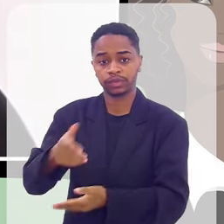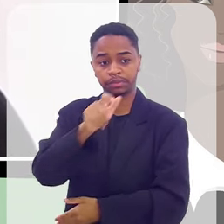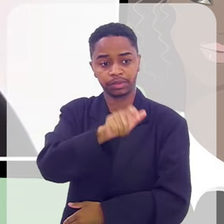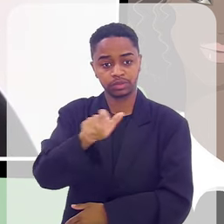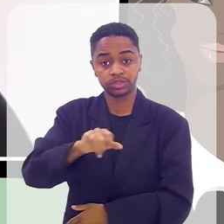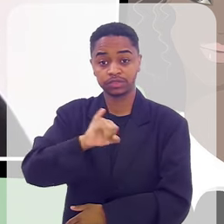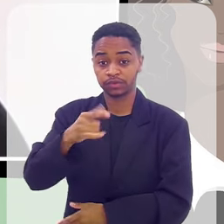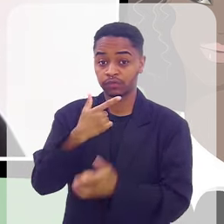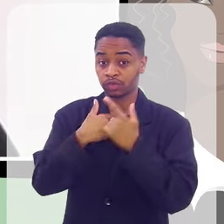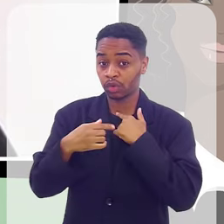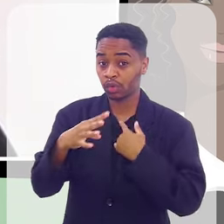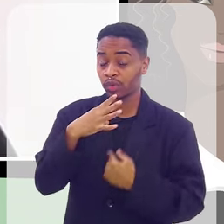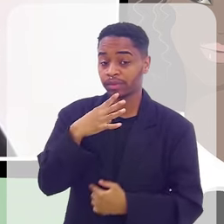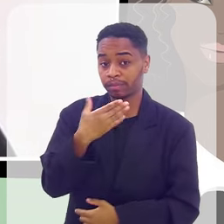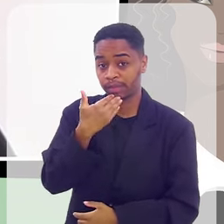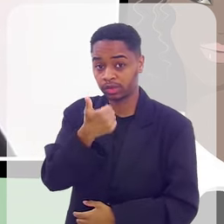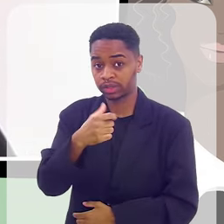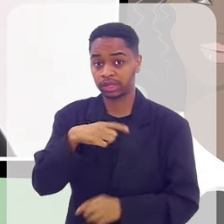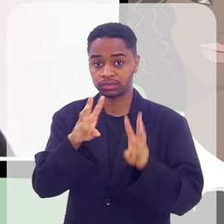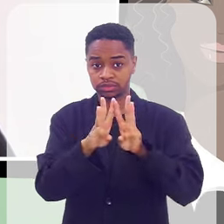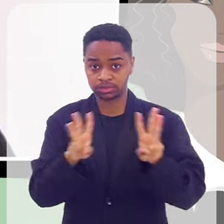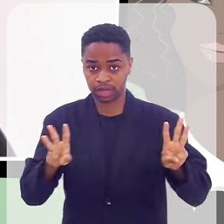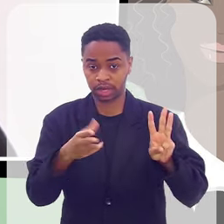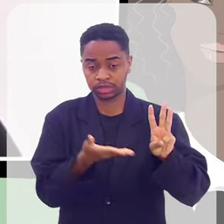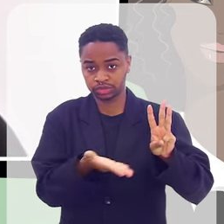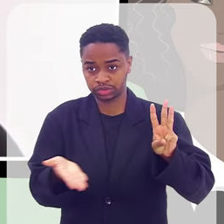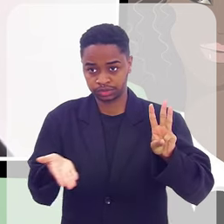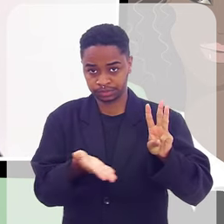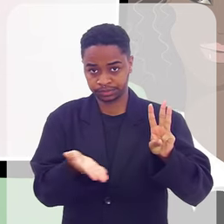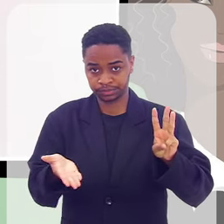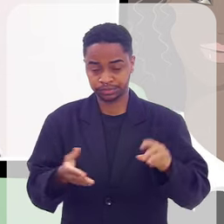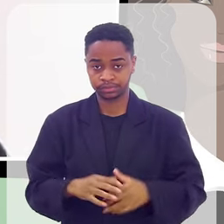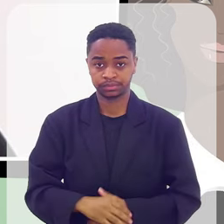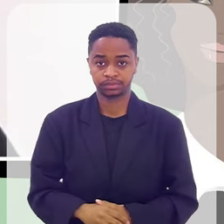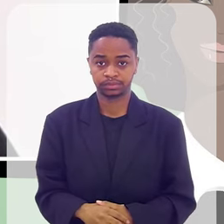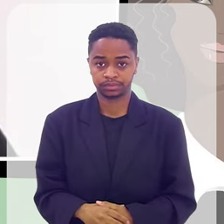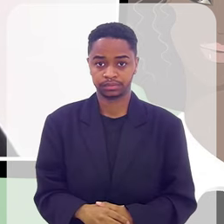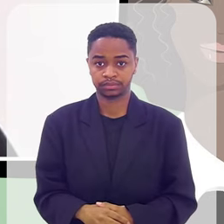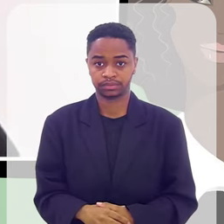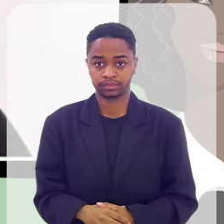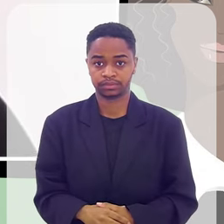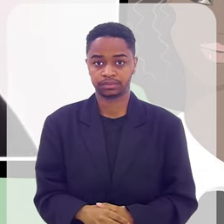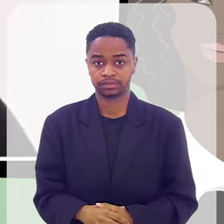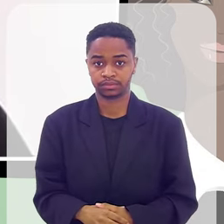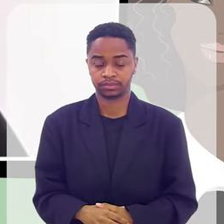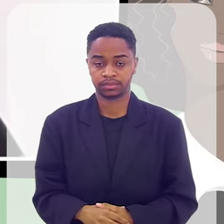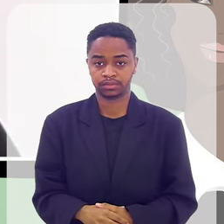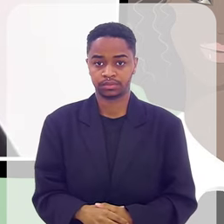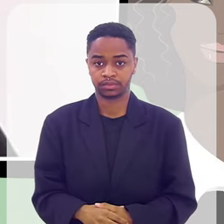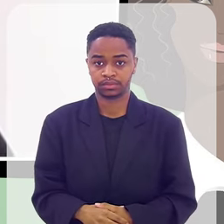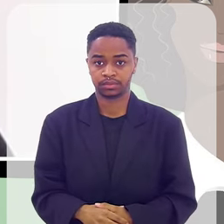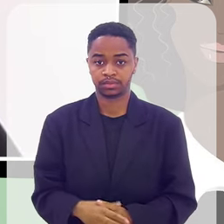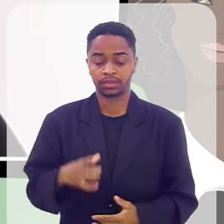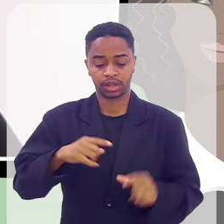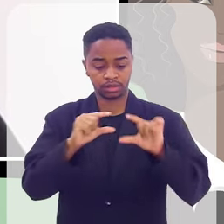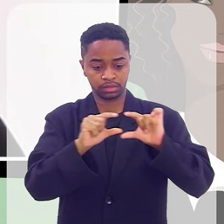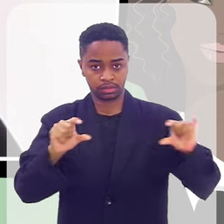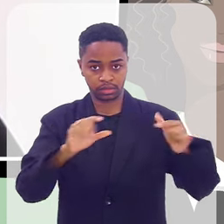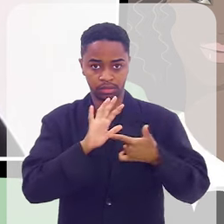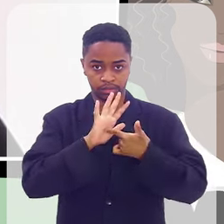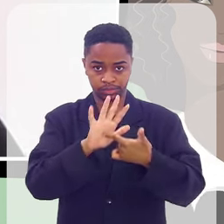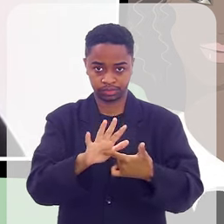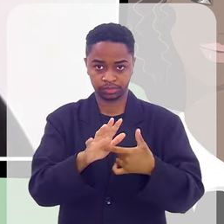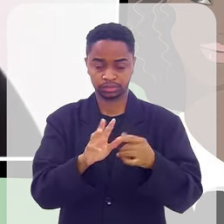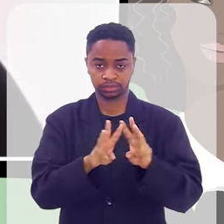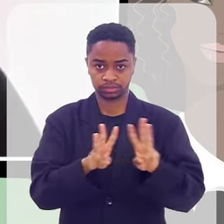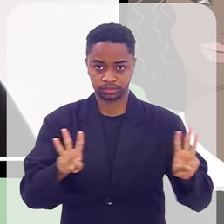que quiser conhecer um pouco mais, nós temos o nosso site, Favela Compassiva, né, só colocar Favela Compassiva, vocês vão ser